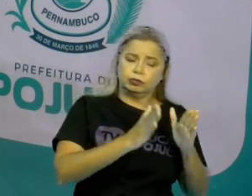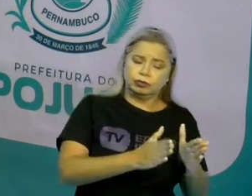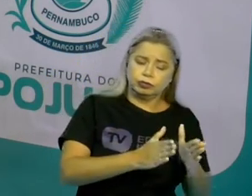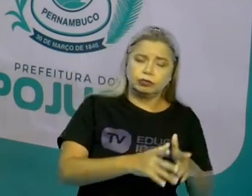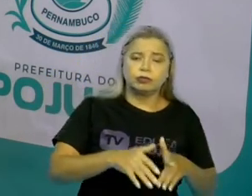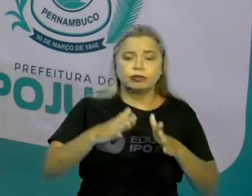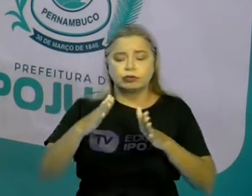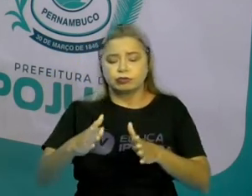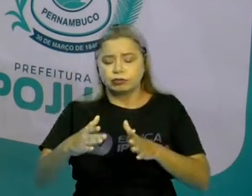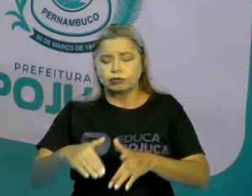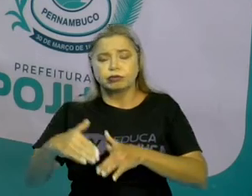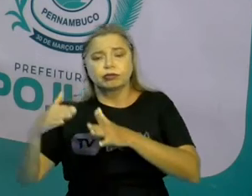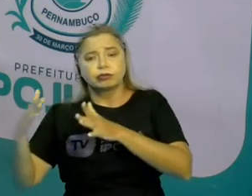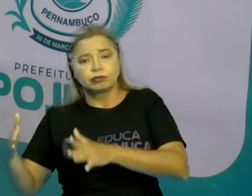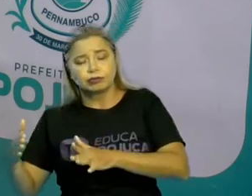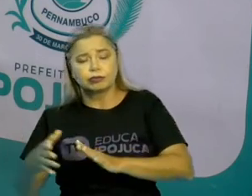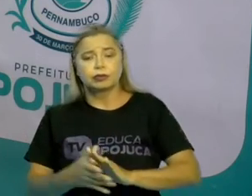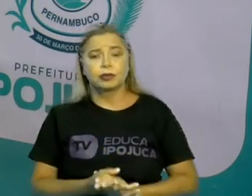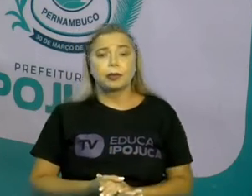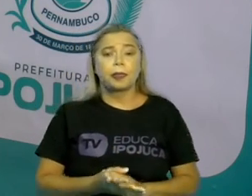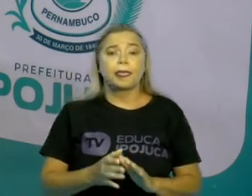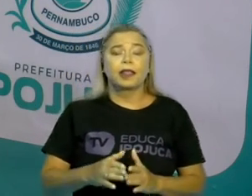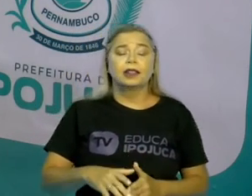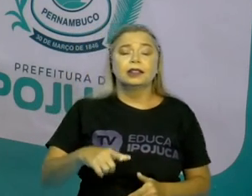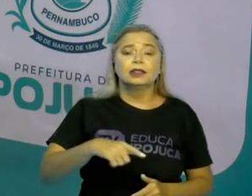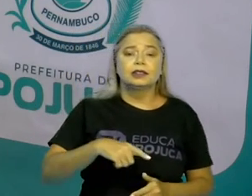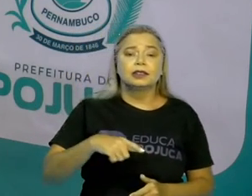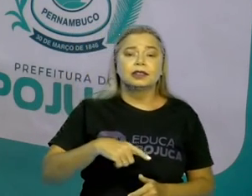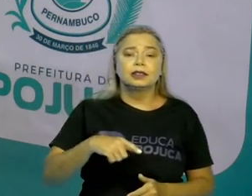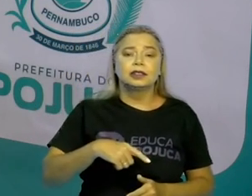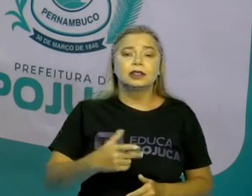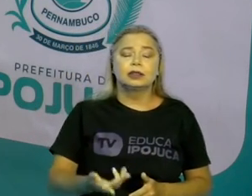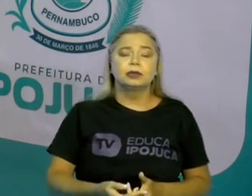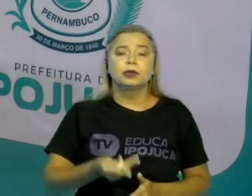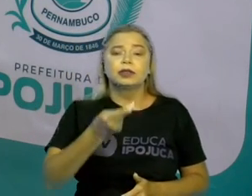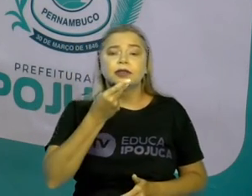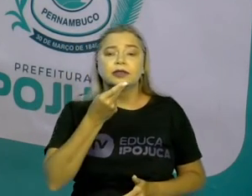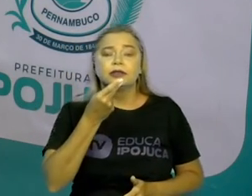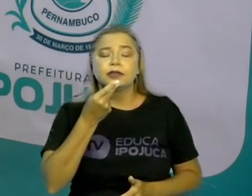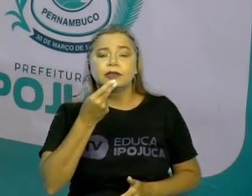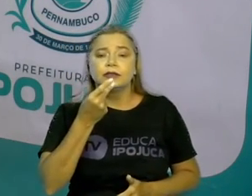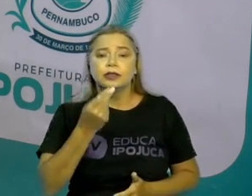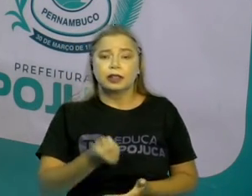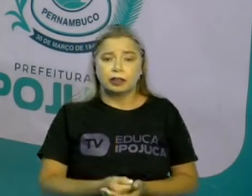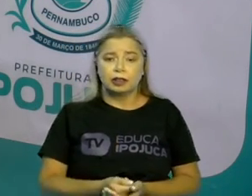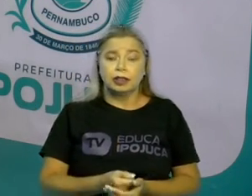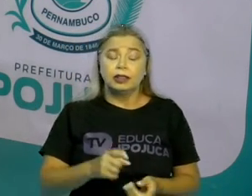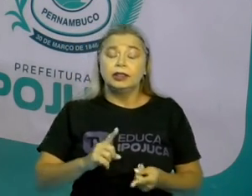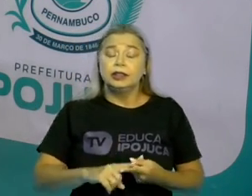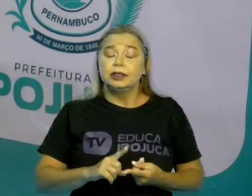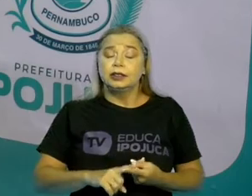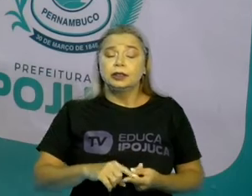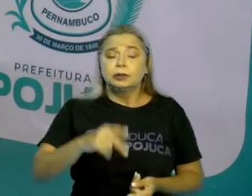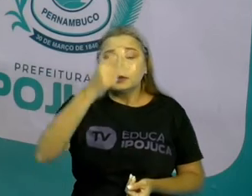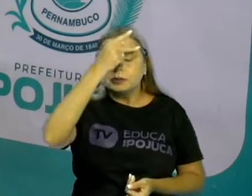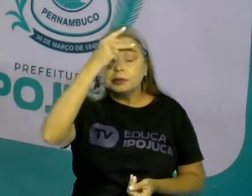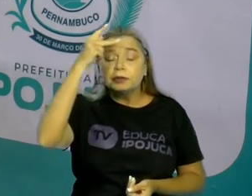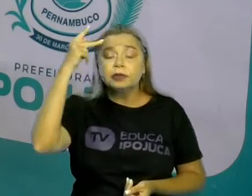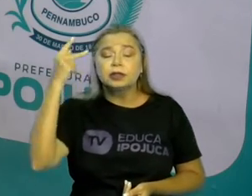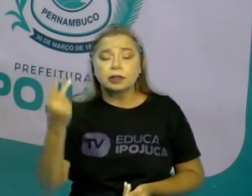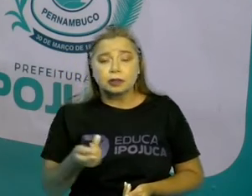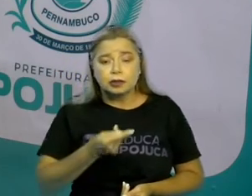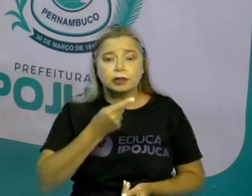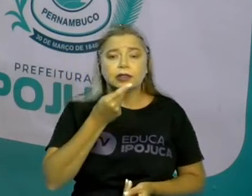Então, veja que há aí uma narratividade. Há também, não é? O narrador. Alguém está narrando essa